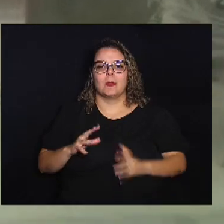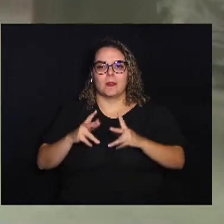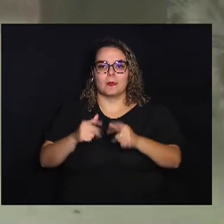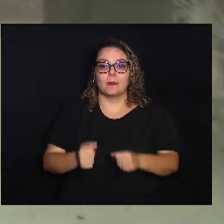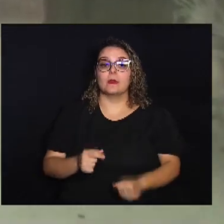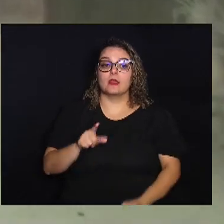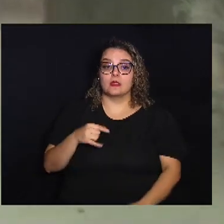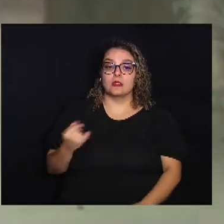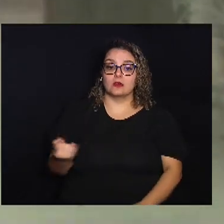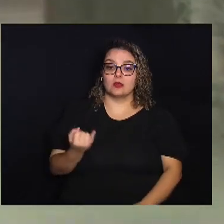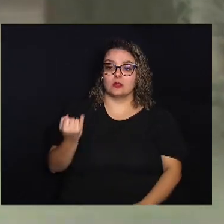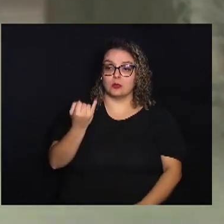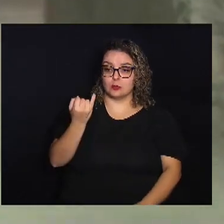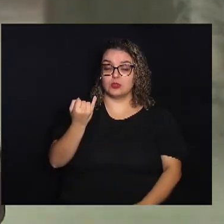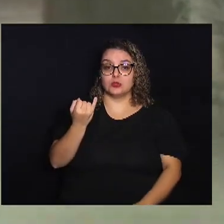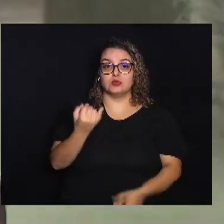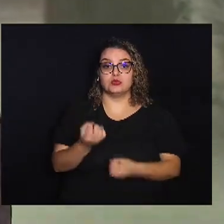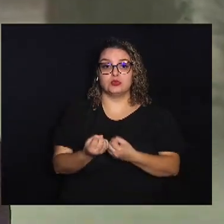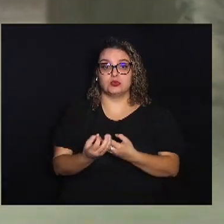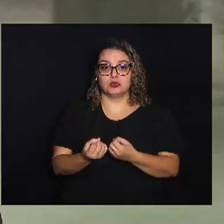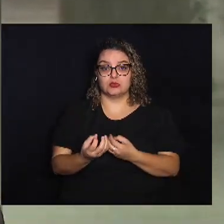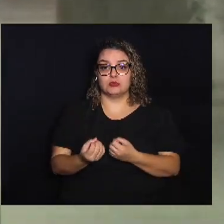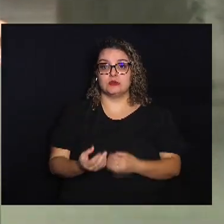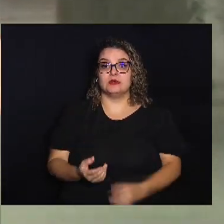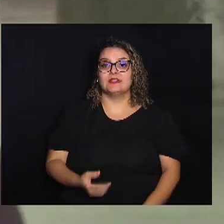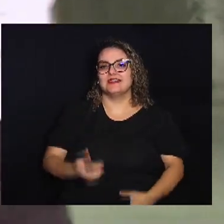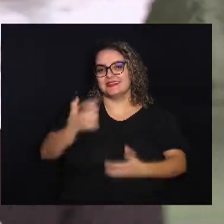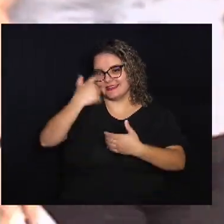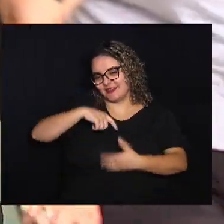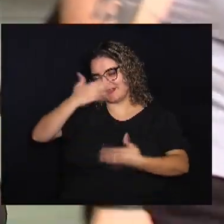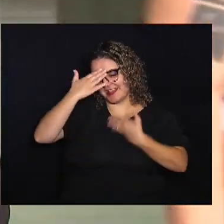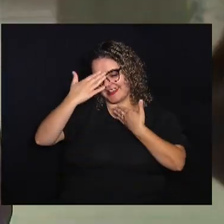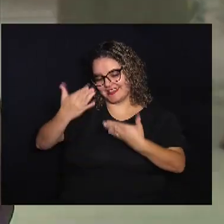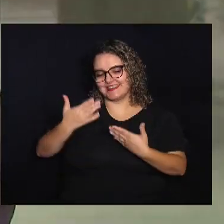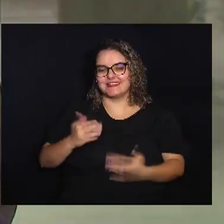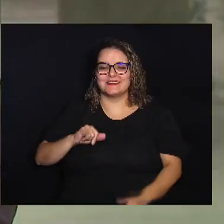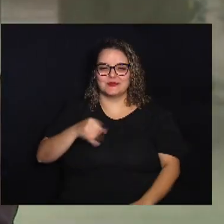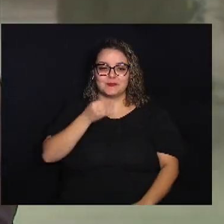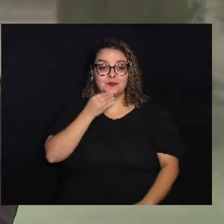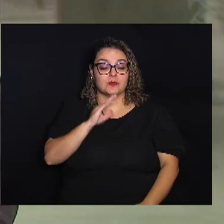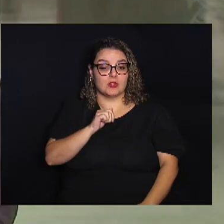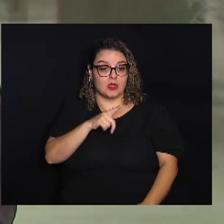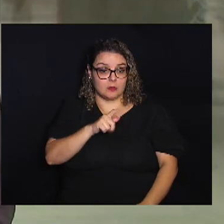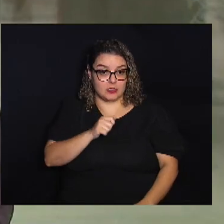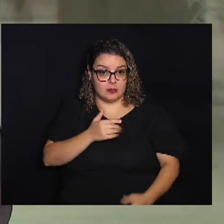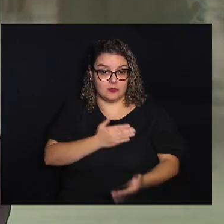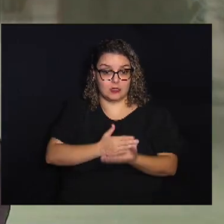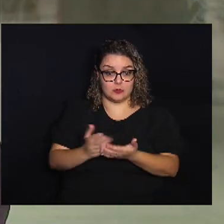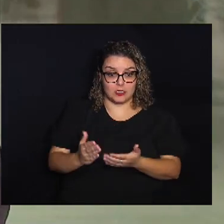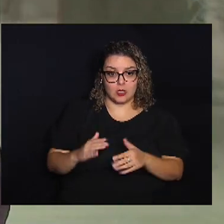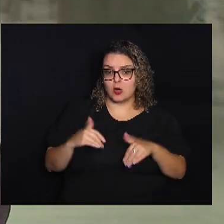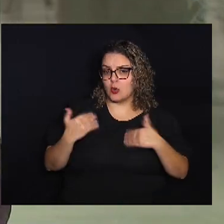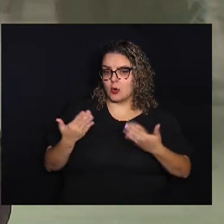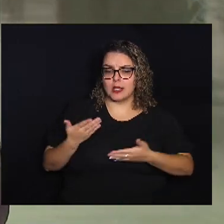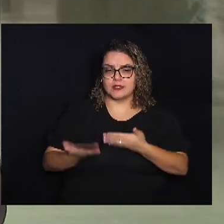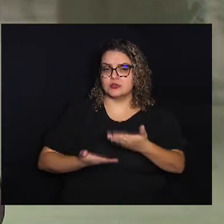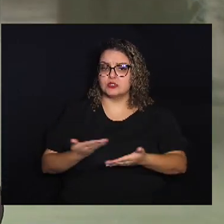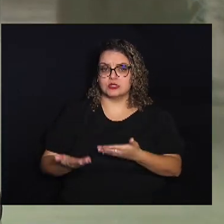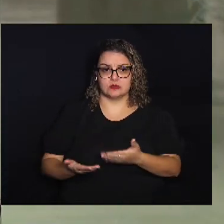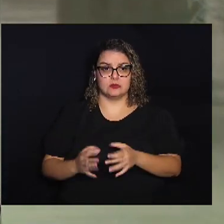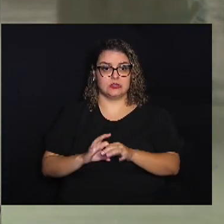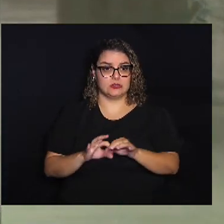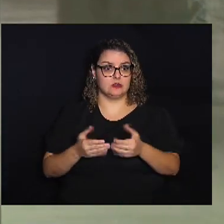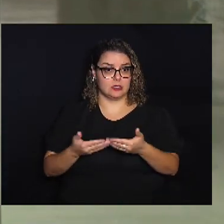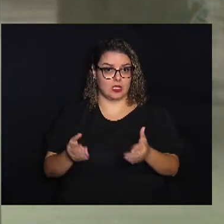importante trazer essas informações então eu que agradeço essa oportunidade Camila para a gente começar né quais são os serviços que estão sendo